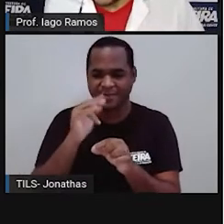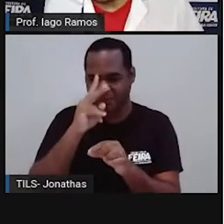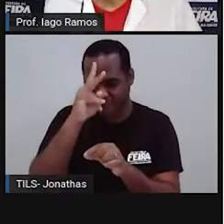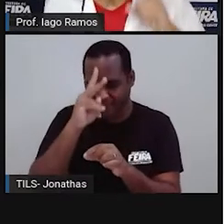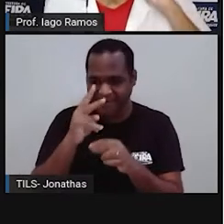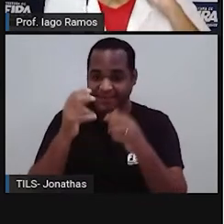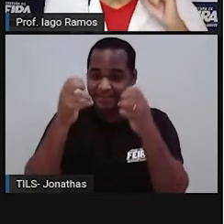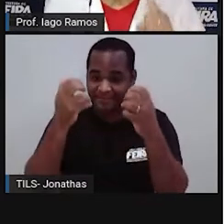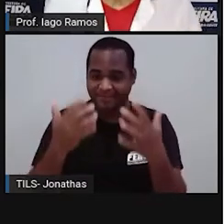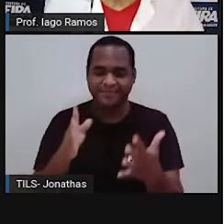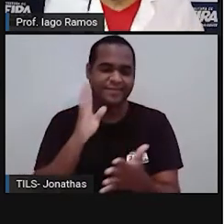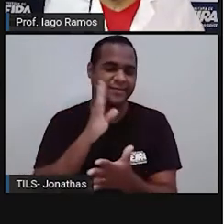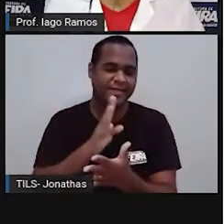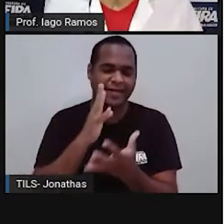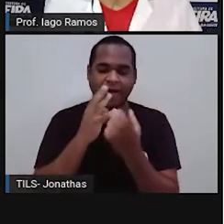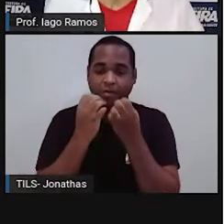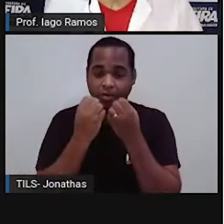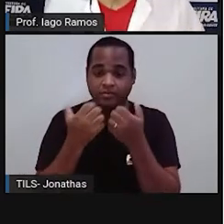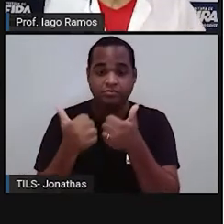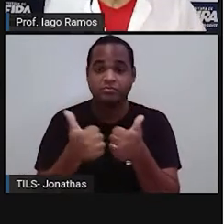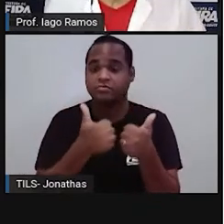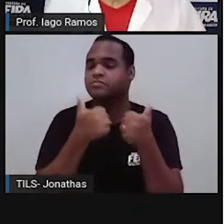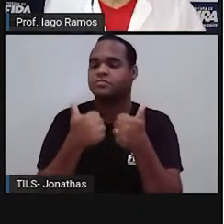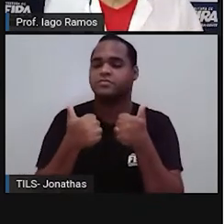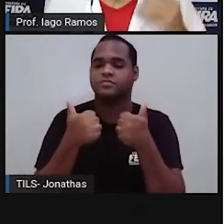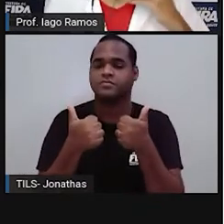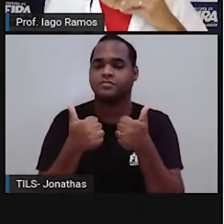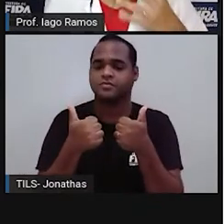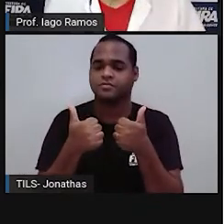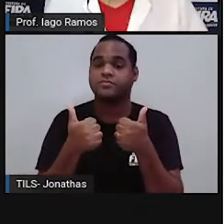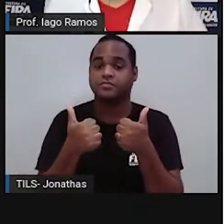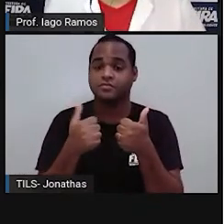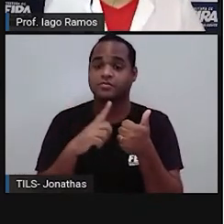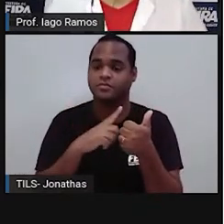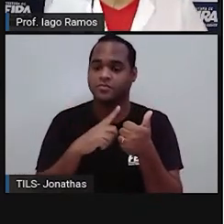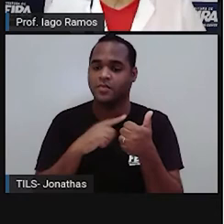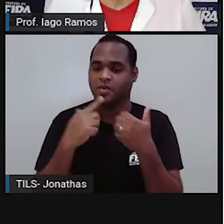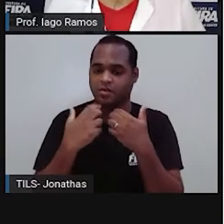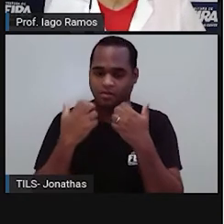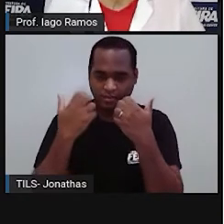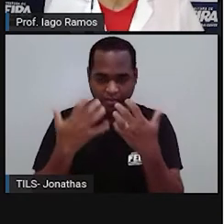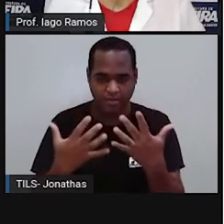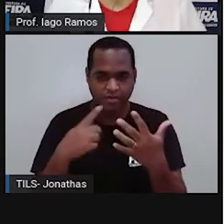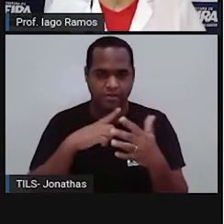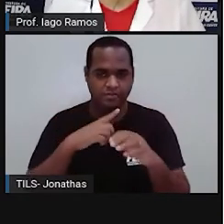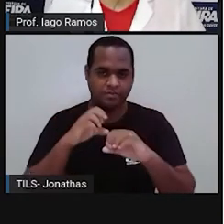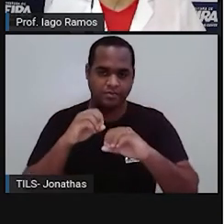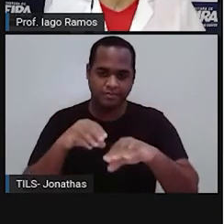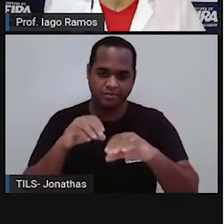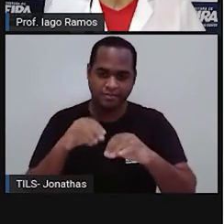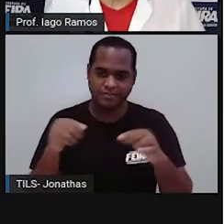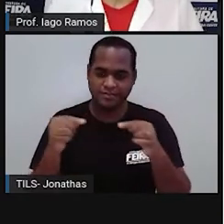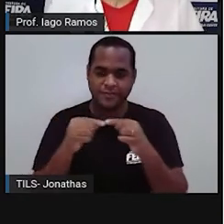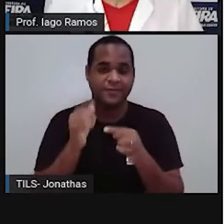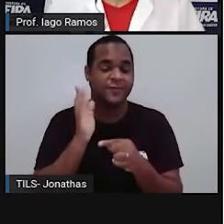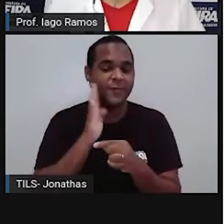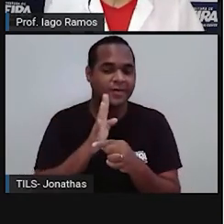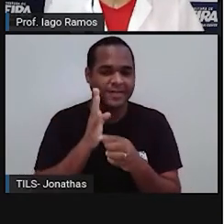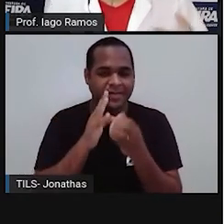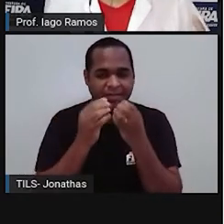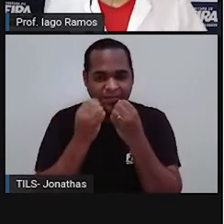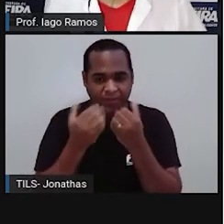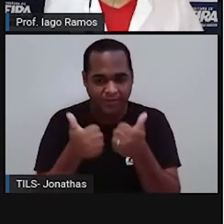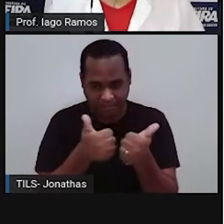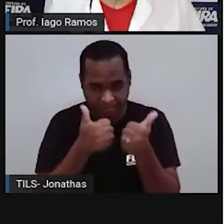bacana e tem a ver, né, com algo que eu já mencionei aqui nessa aula, olha só, que são